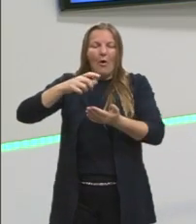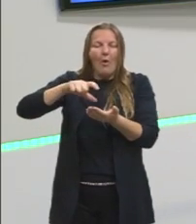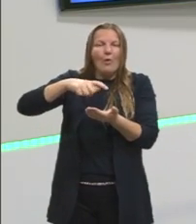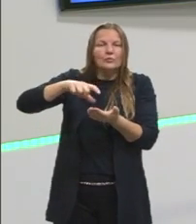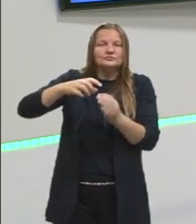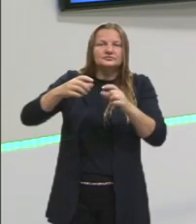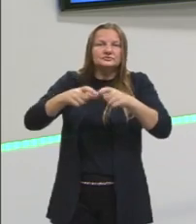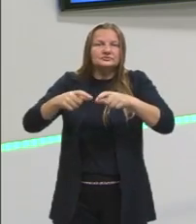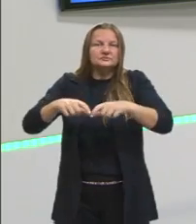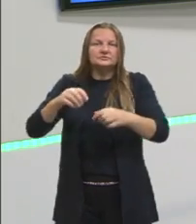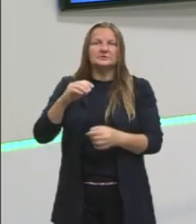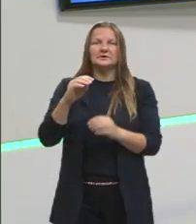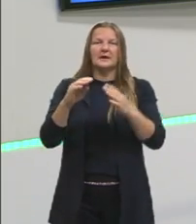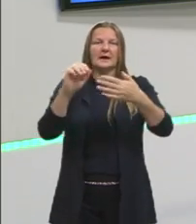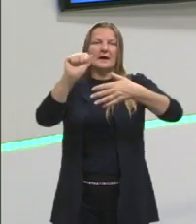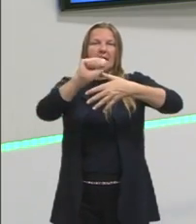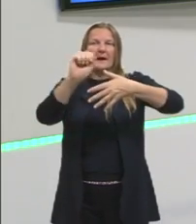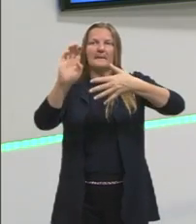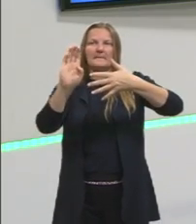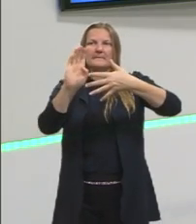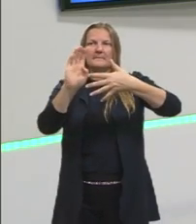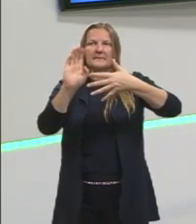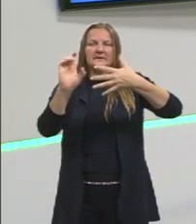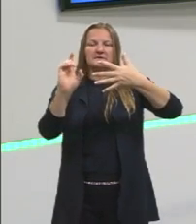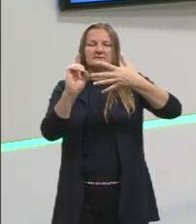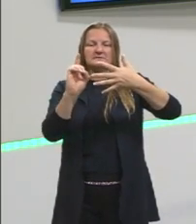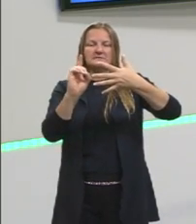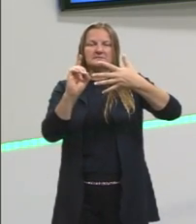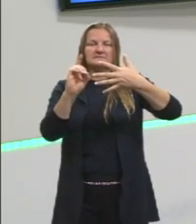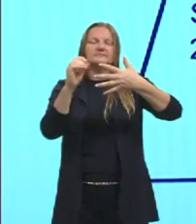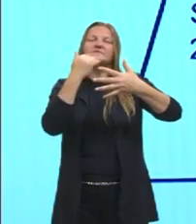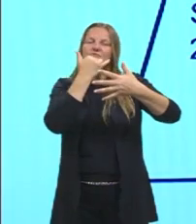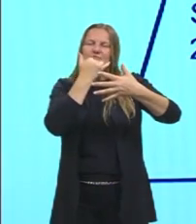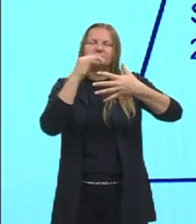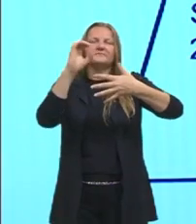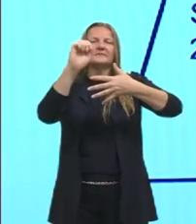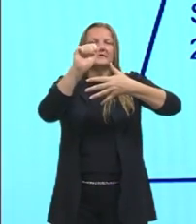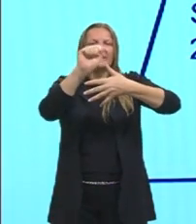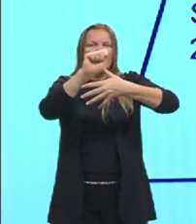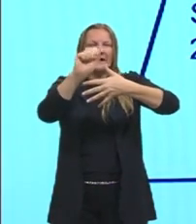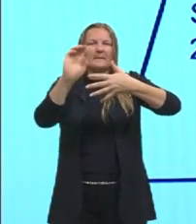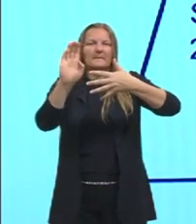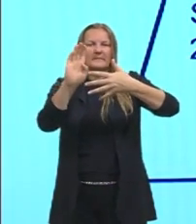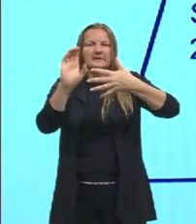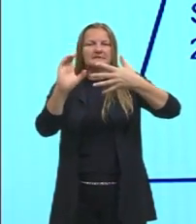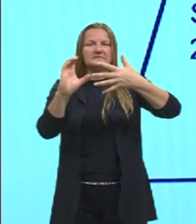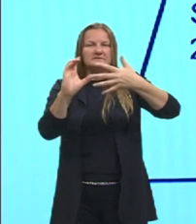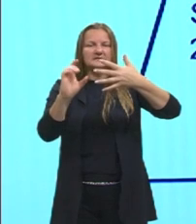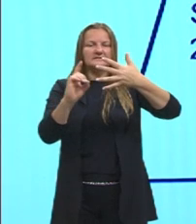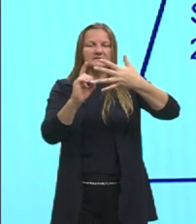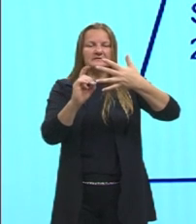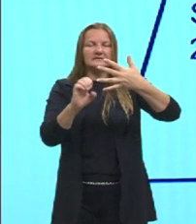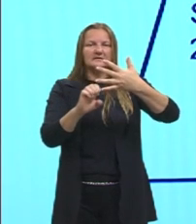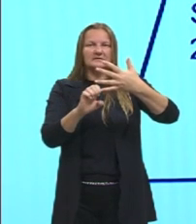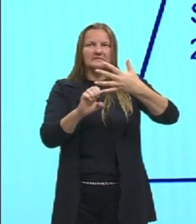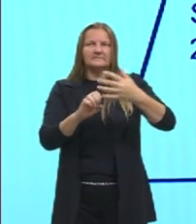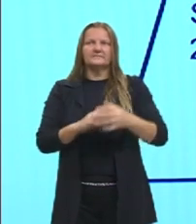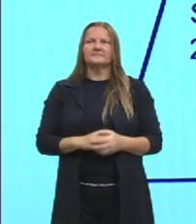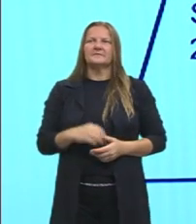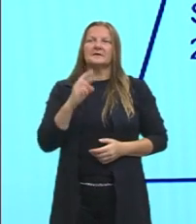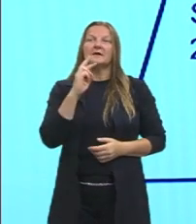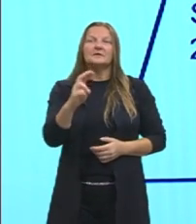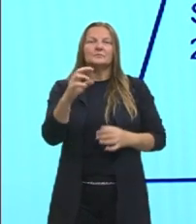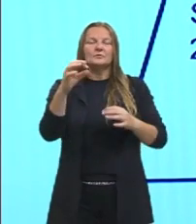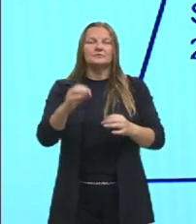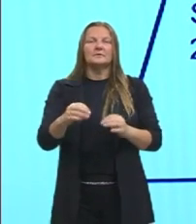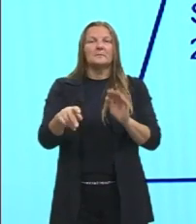letra B para o sul. Lembra, gurizada? Faz rabisco na tua prova, a prova